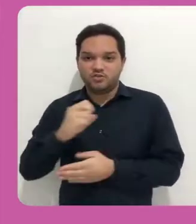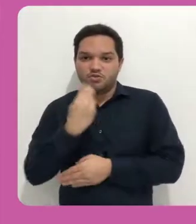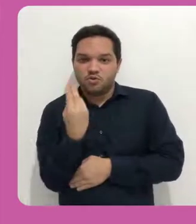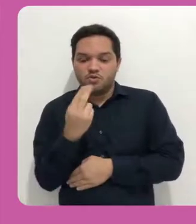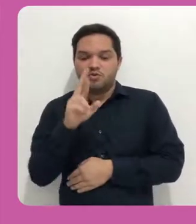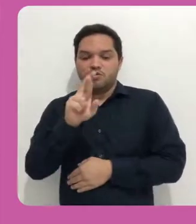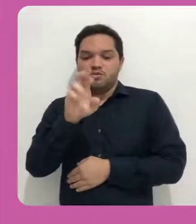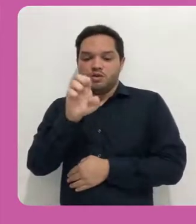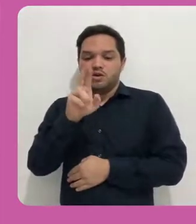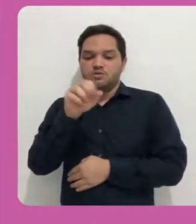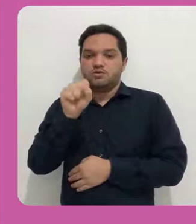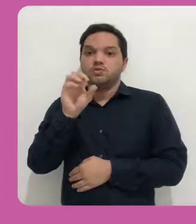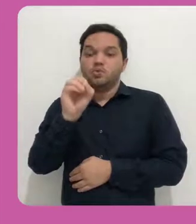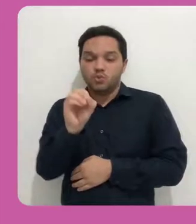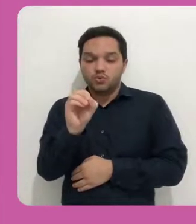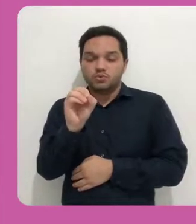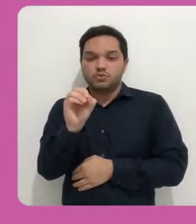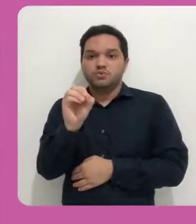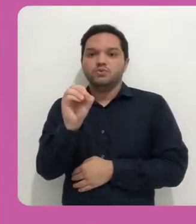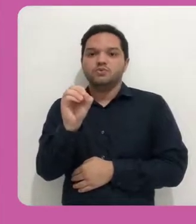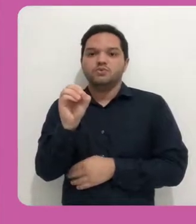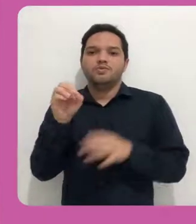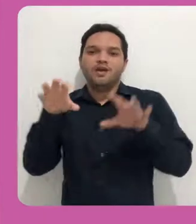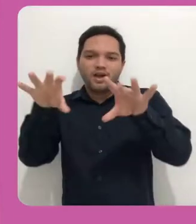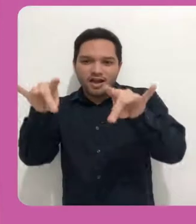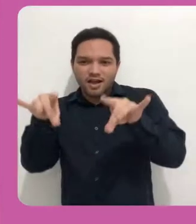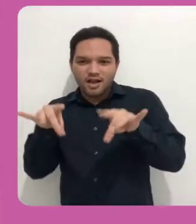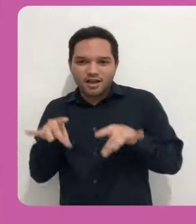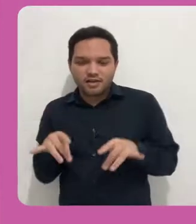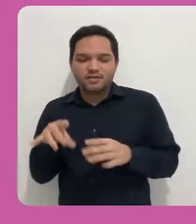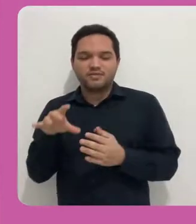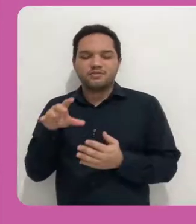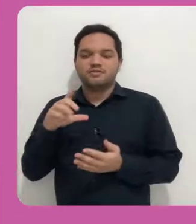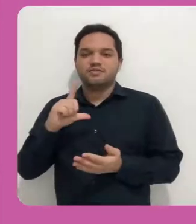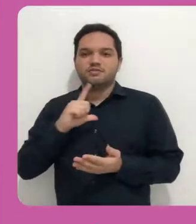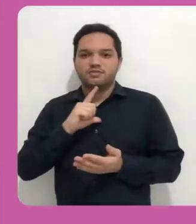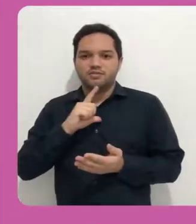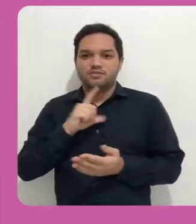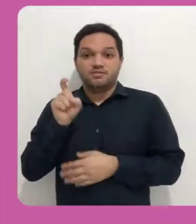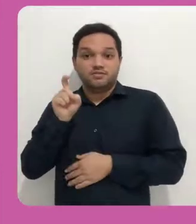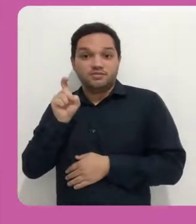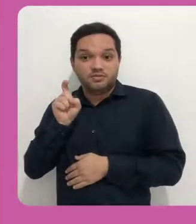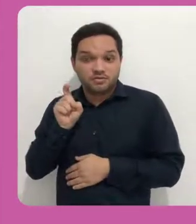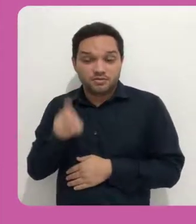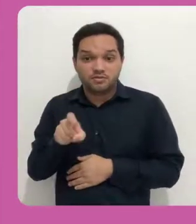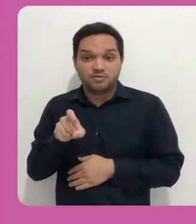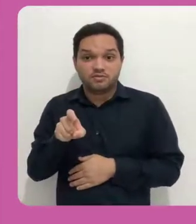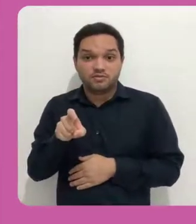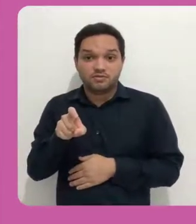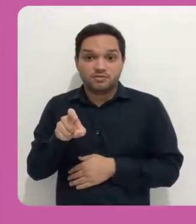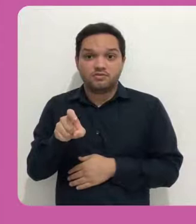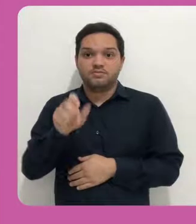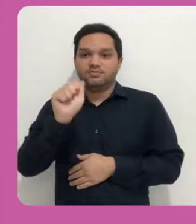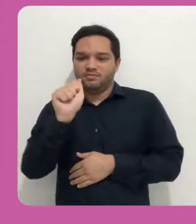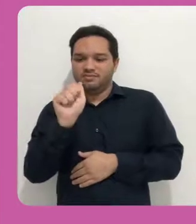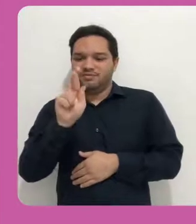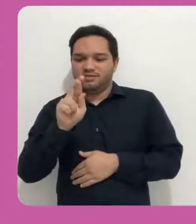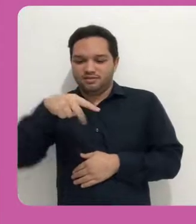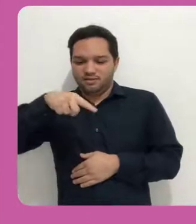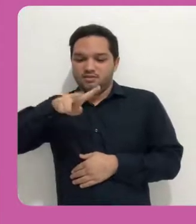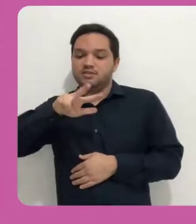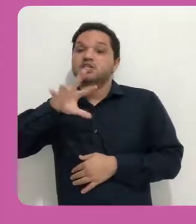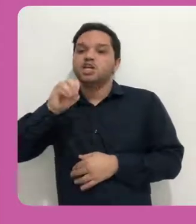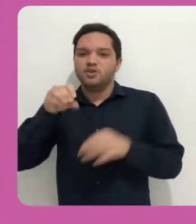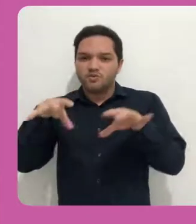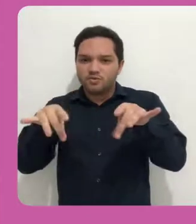Então, se clicar na opção de arquivo, vão aparecer informações outras que a